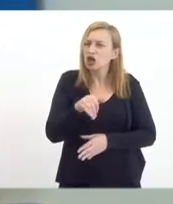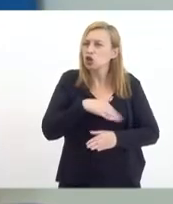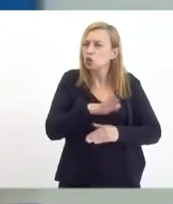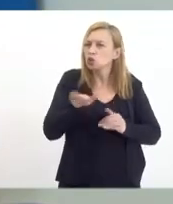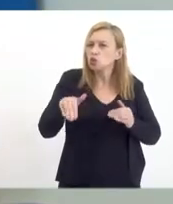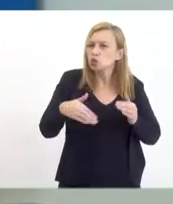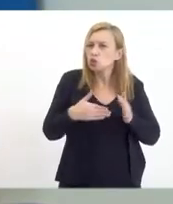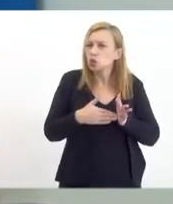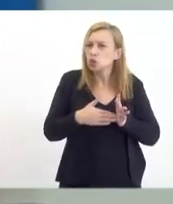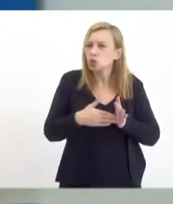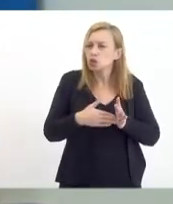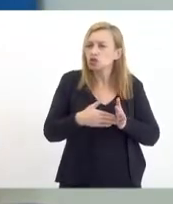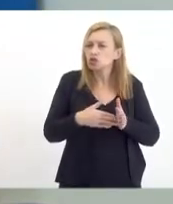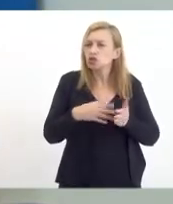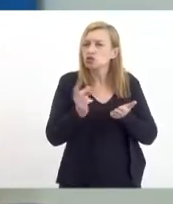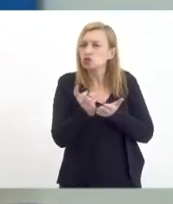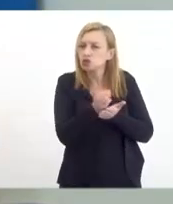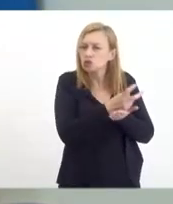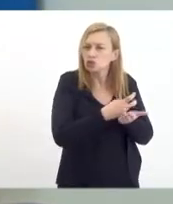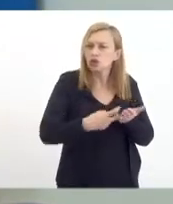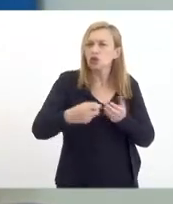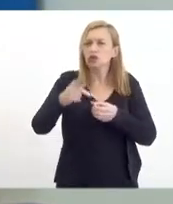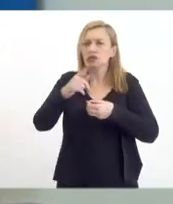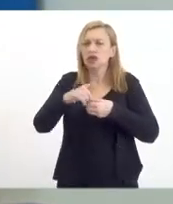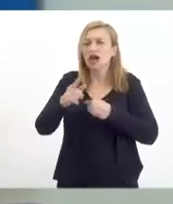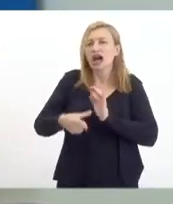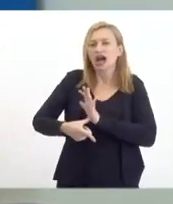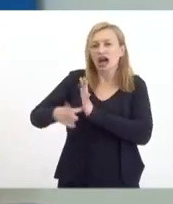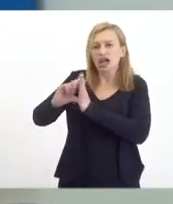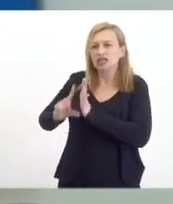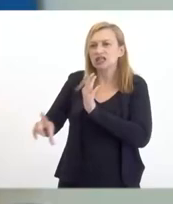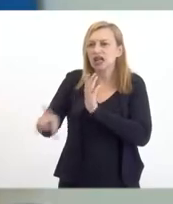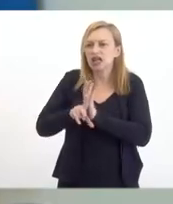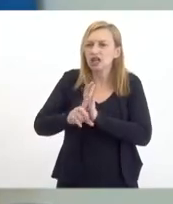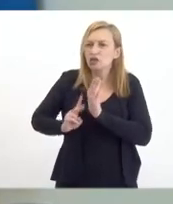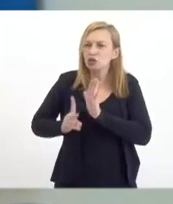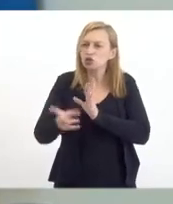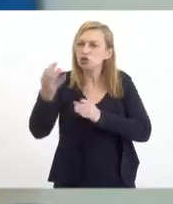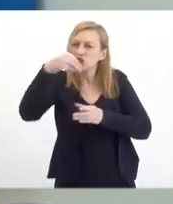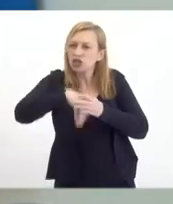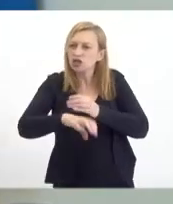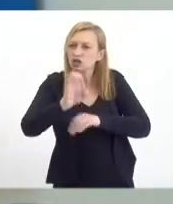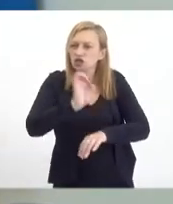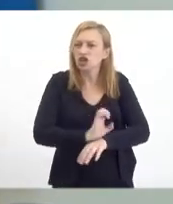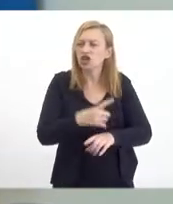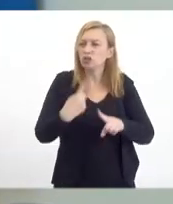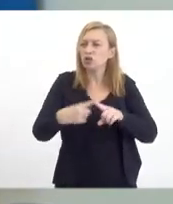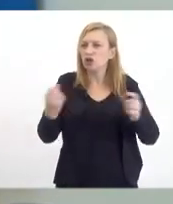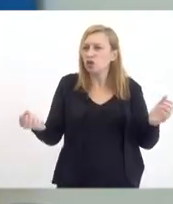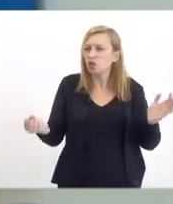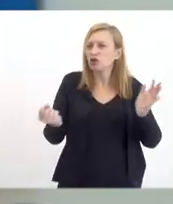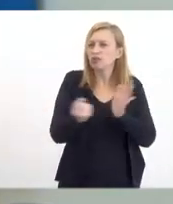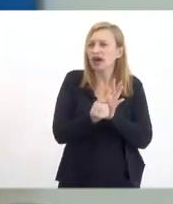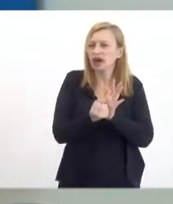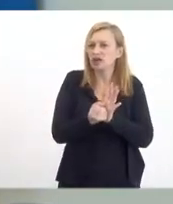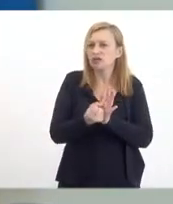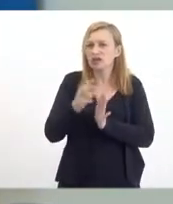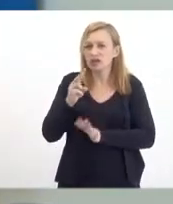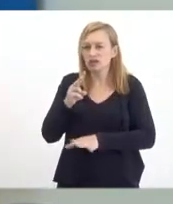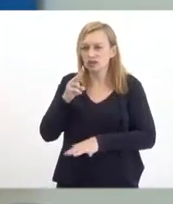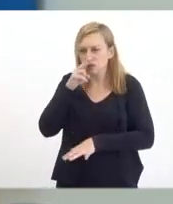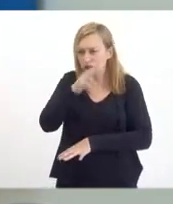as, o JOT, antes da lei, permaneçam no nosso Estado, porque o impacto vai ser absurdo.